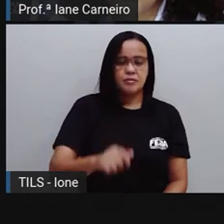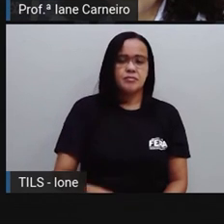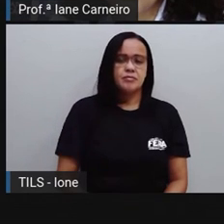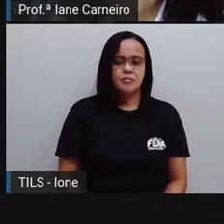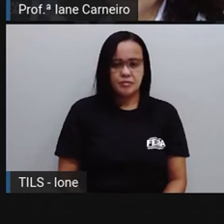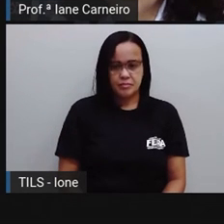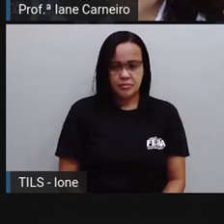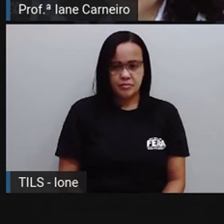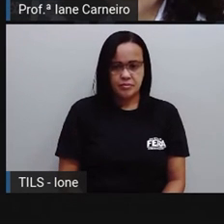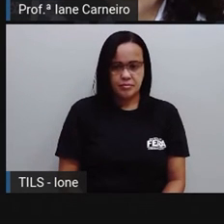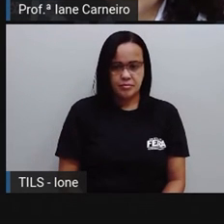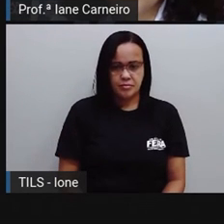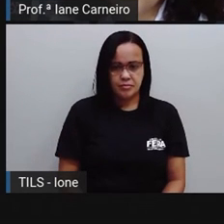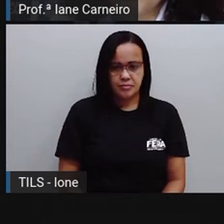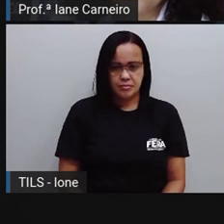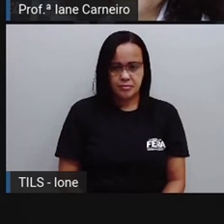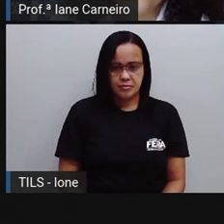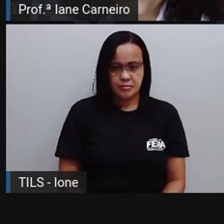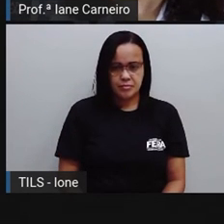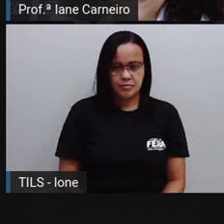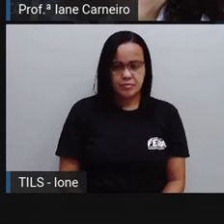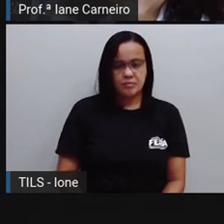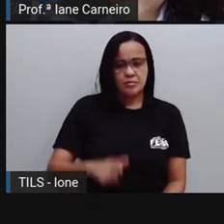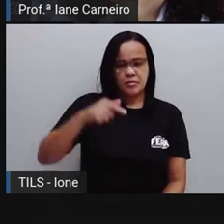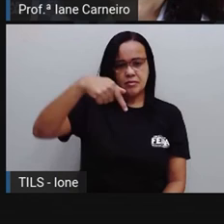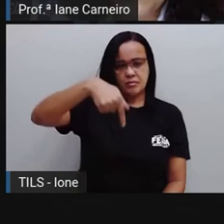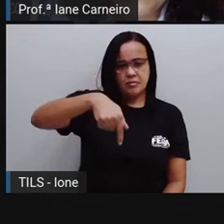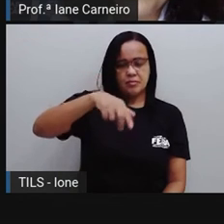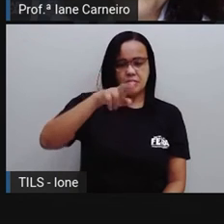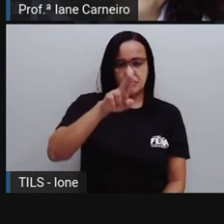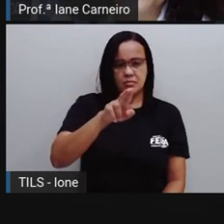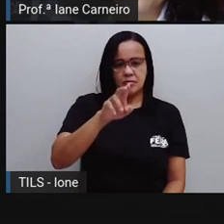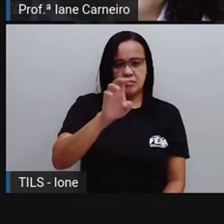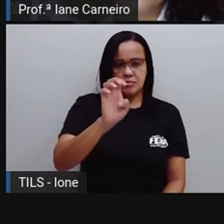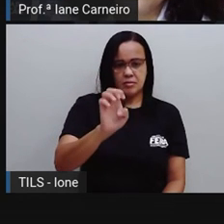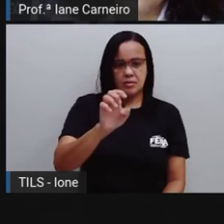QUEROU. Diferente do QUATRO, tá bom?